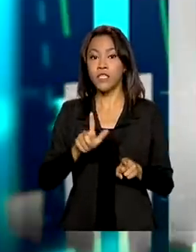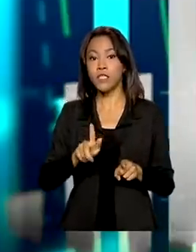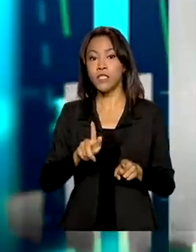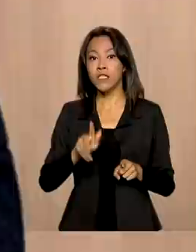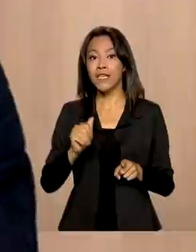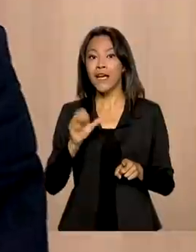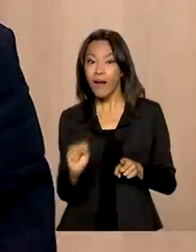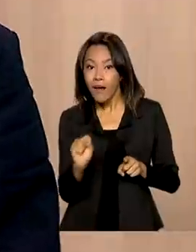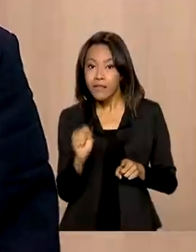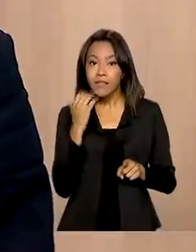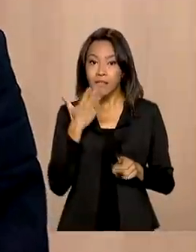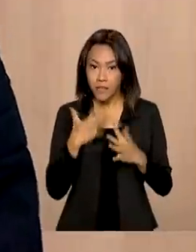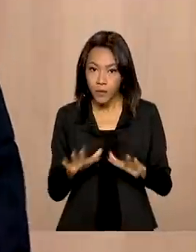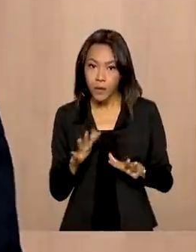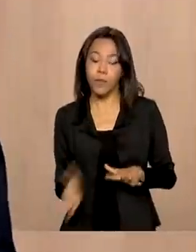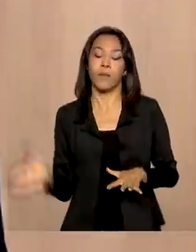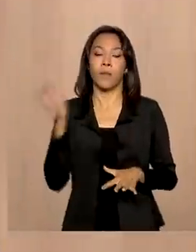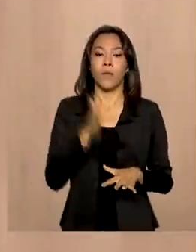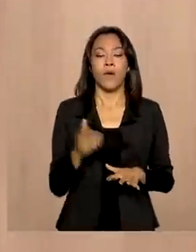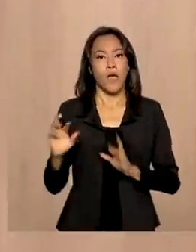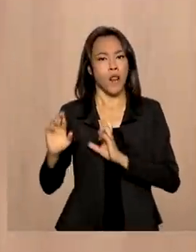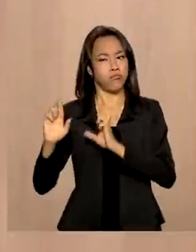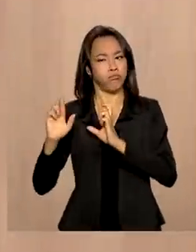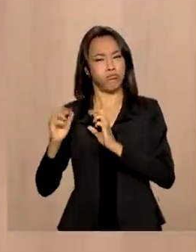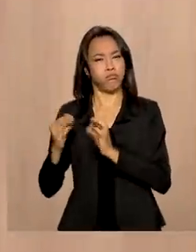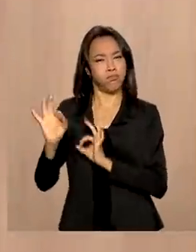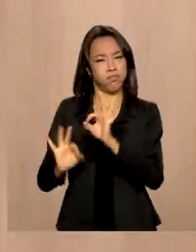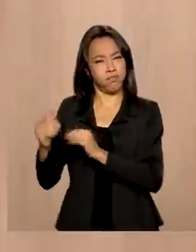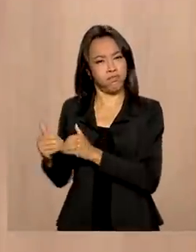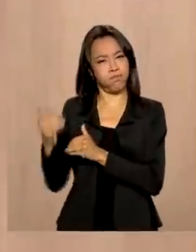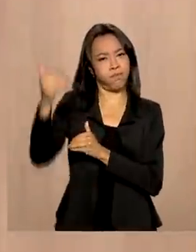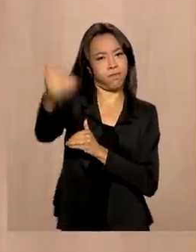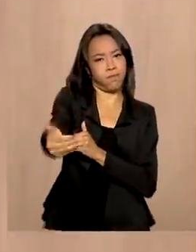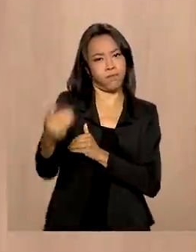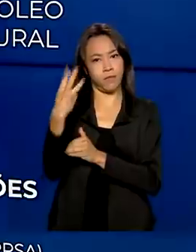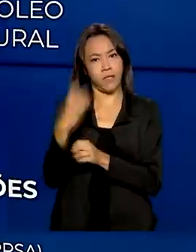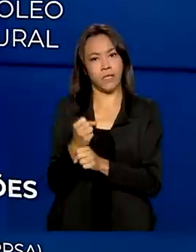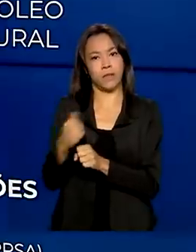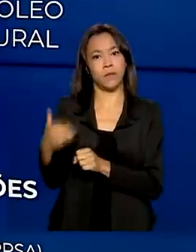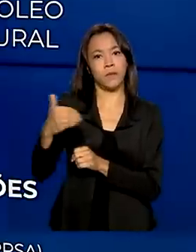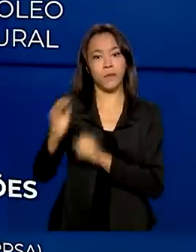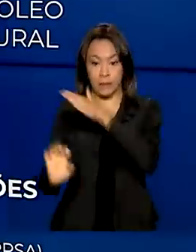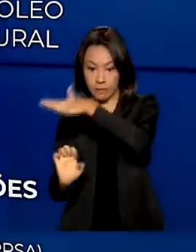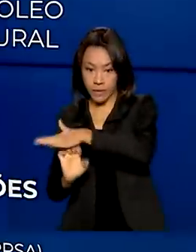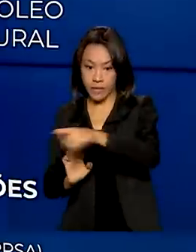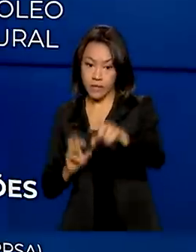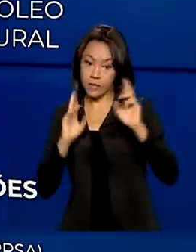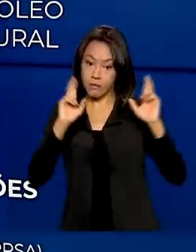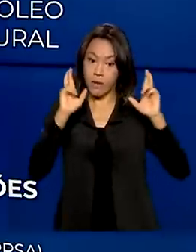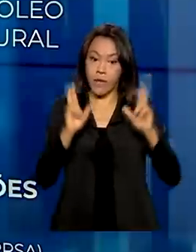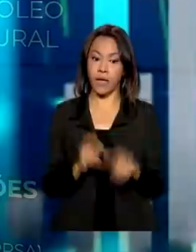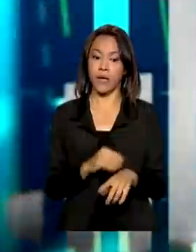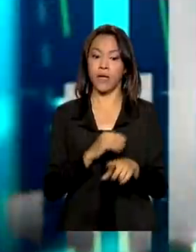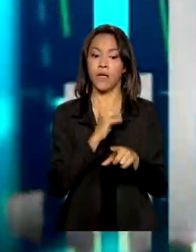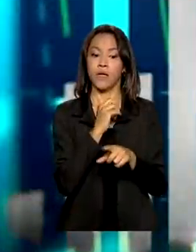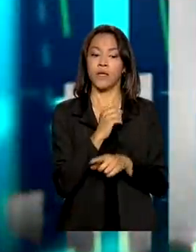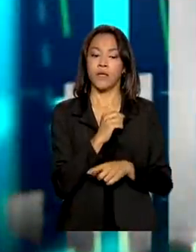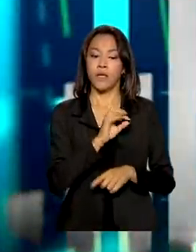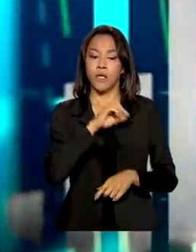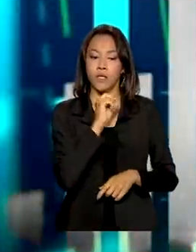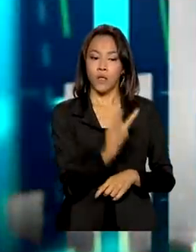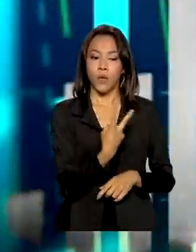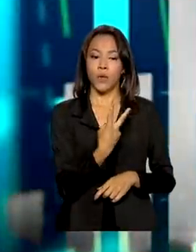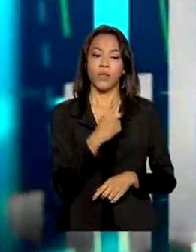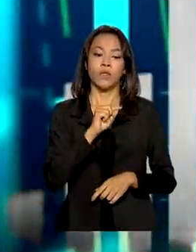A expectativa da empresa para os próximos 10 anos é ainda melhor. Ela espera a produção de 8,2 bilhões de barril de